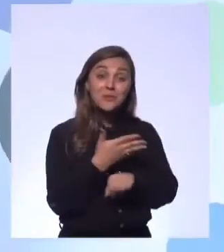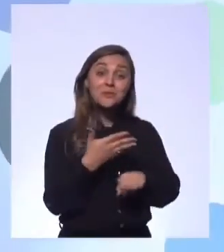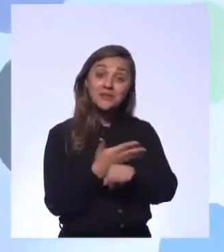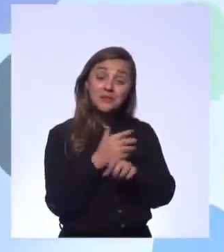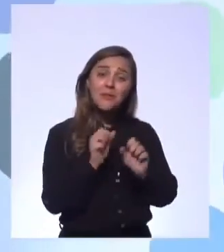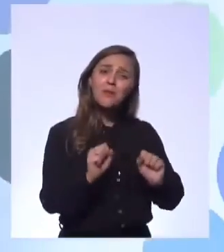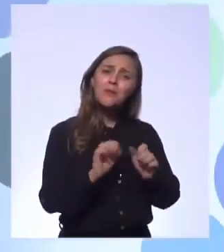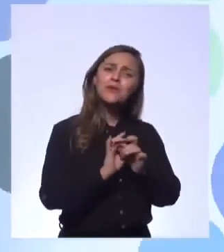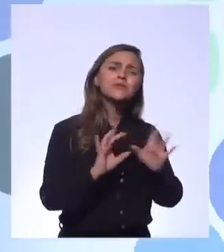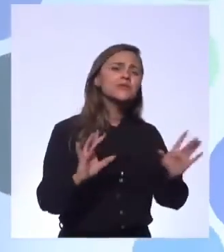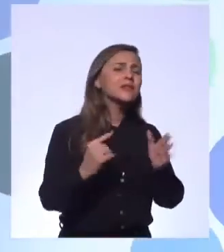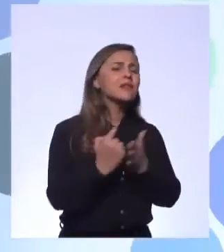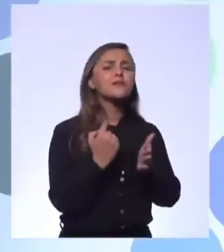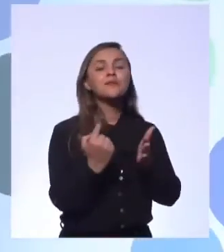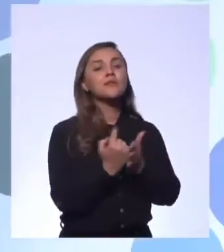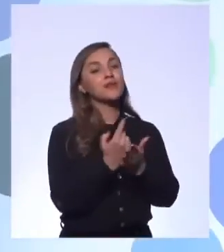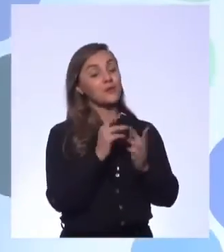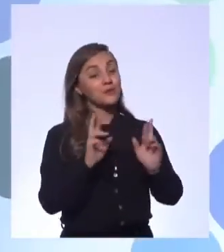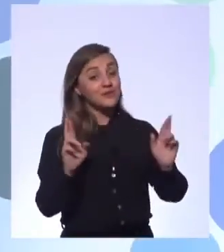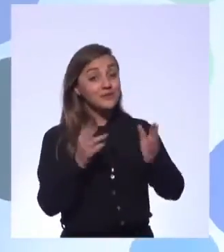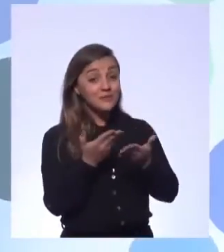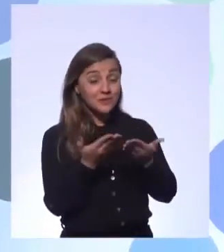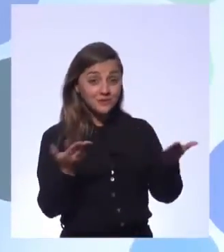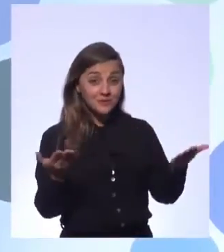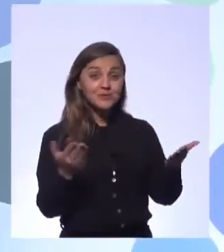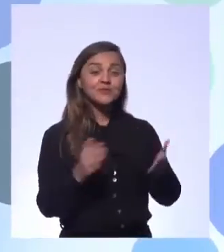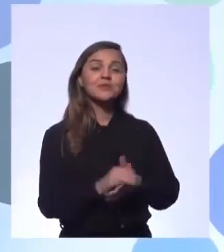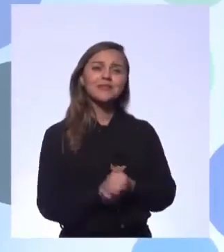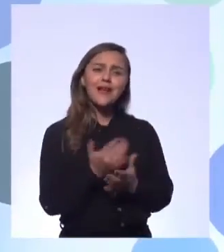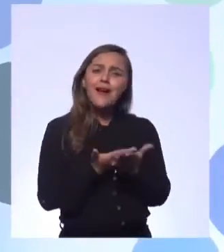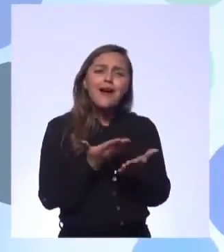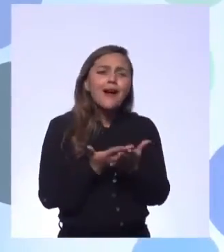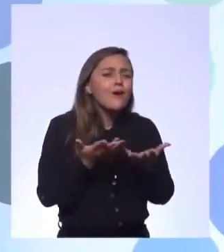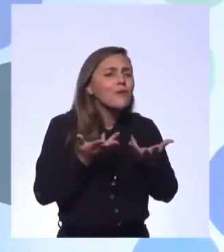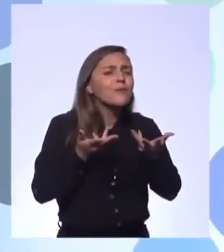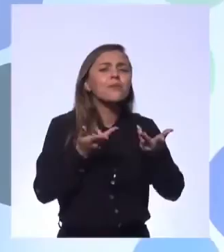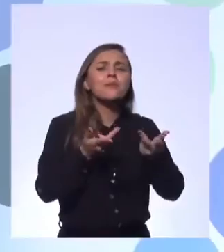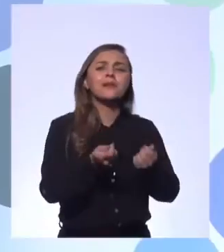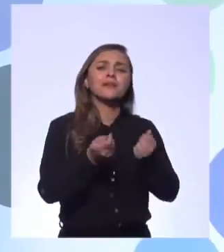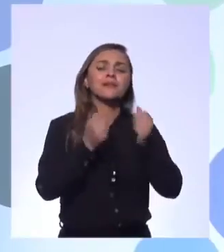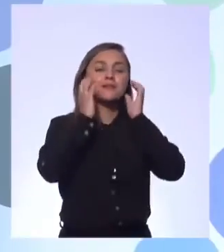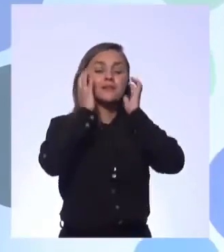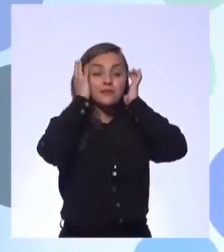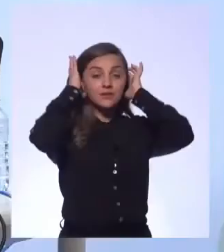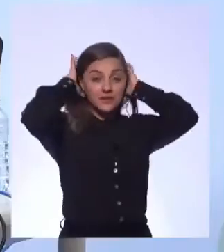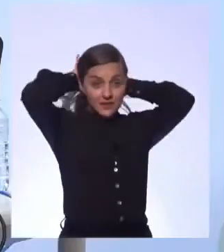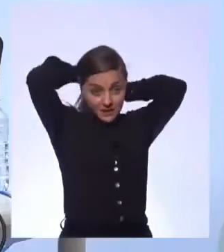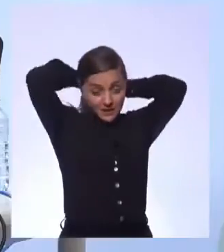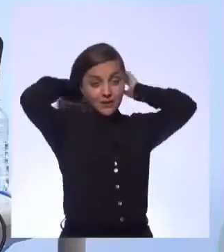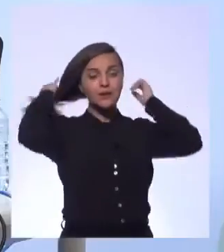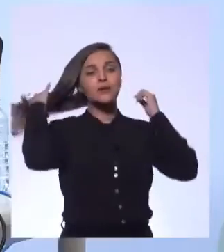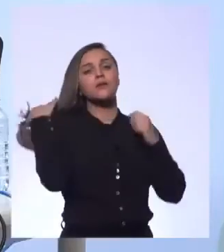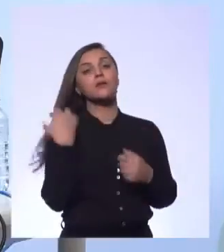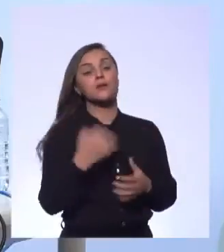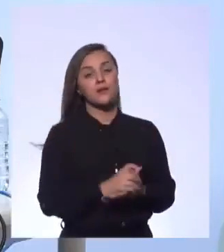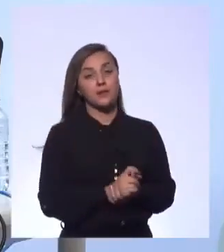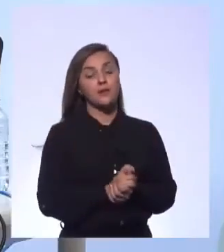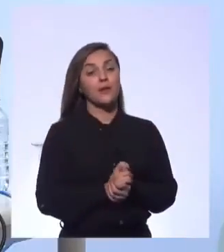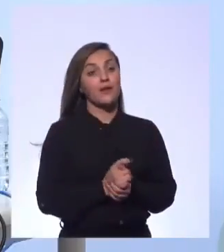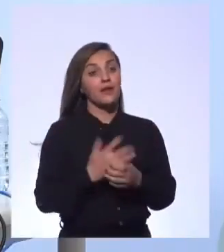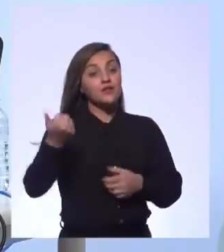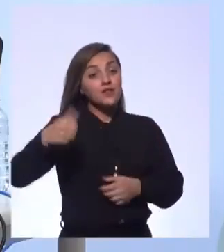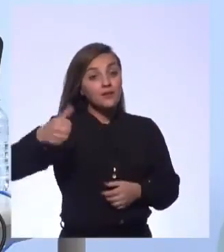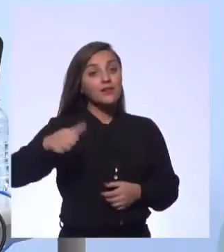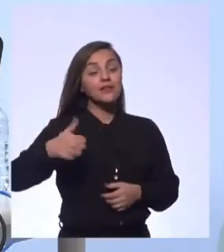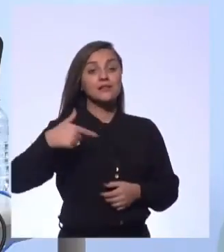perguntas, estamos aqui esperando as perguntas de vocês em relação à aula maravilhosa do professor. Aliás, eu estava preocupado e ansioso, porque como a gente fez a autoavaliação,